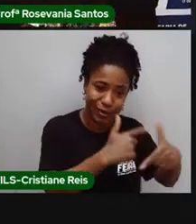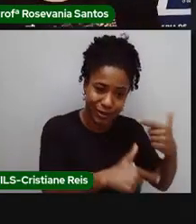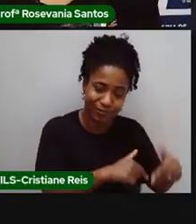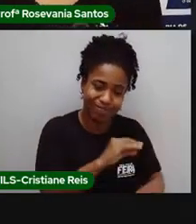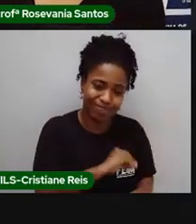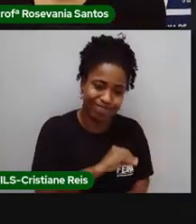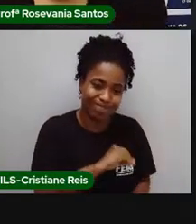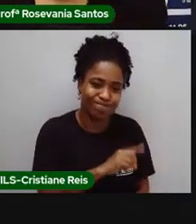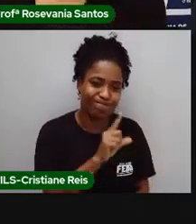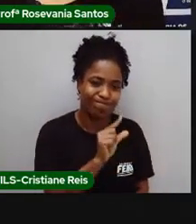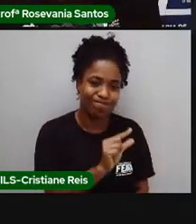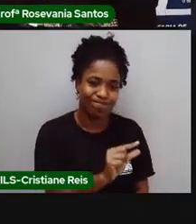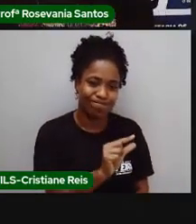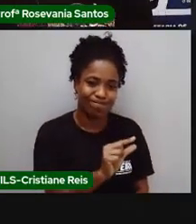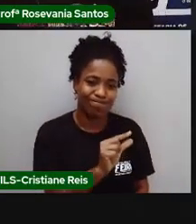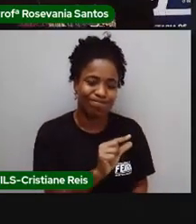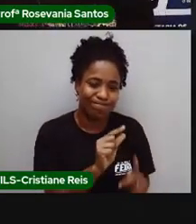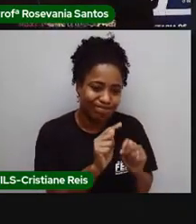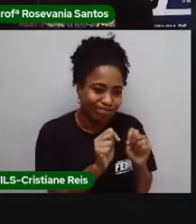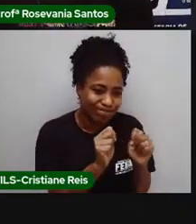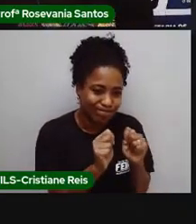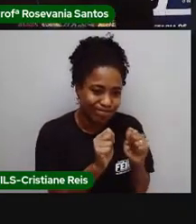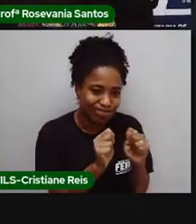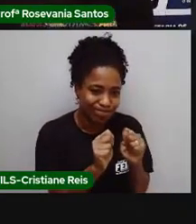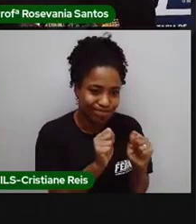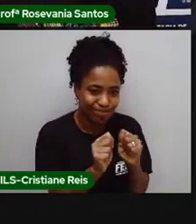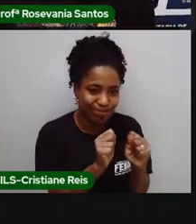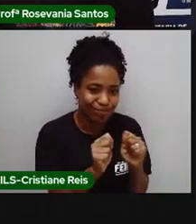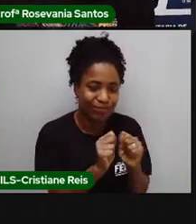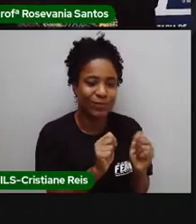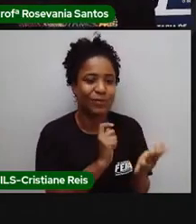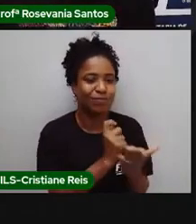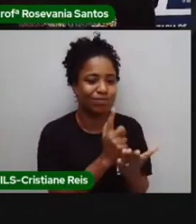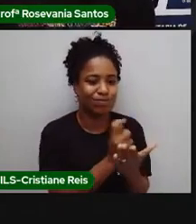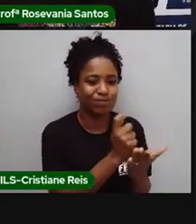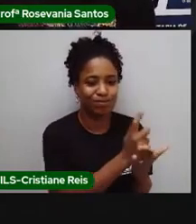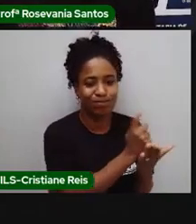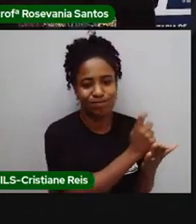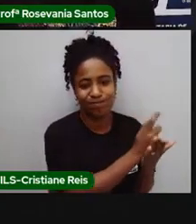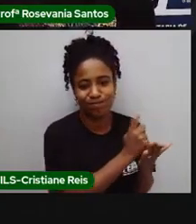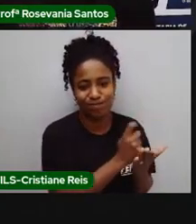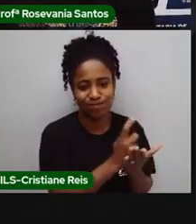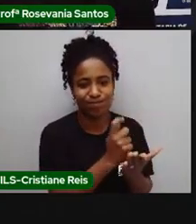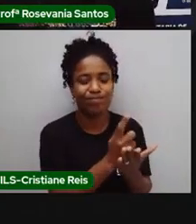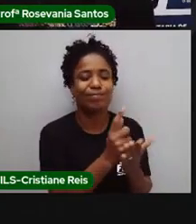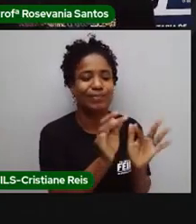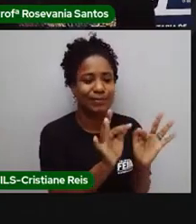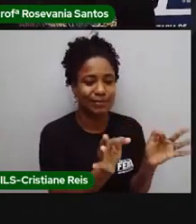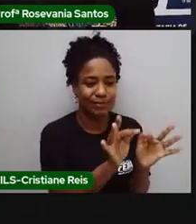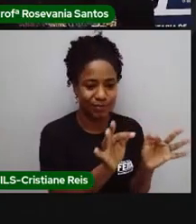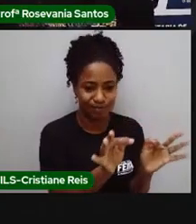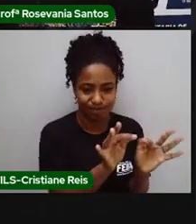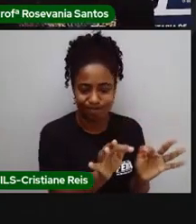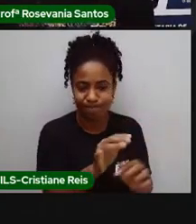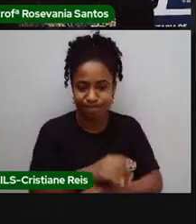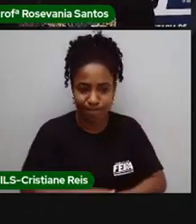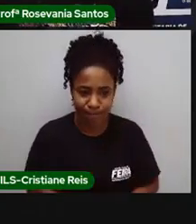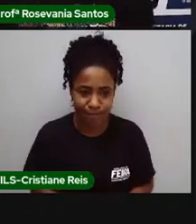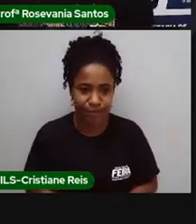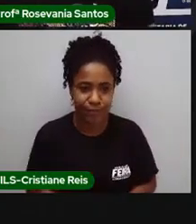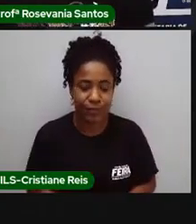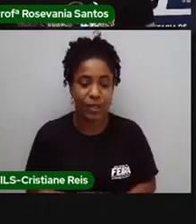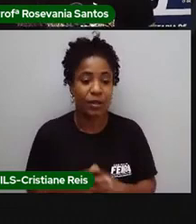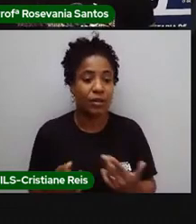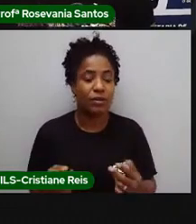para ver se o dinheiro estica e chega até o final do mês. Então, a gente vai observando que isso aí